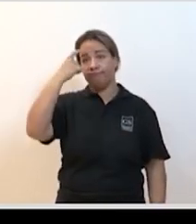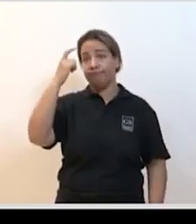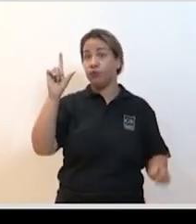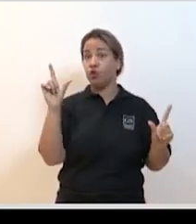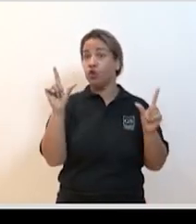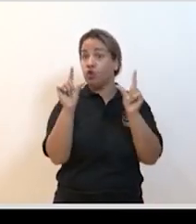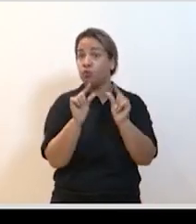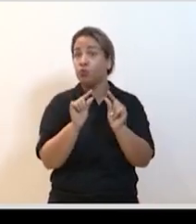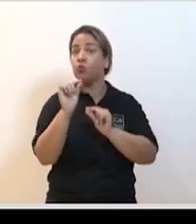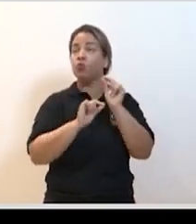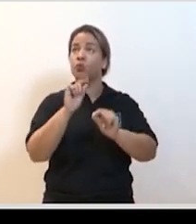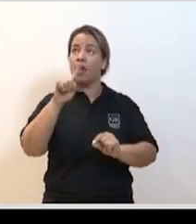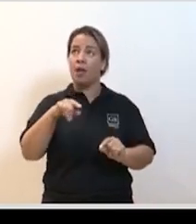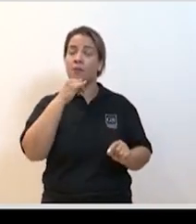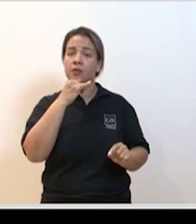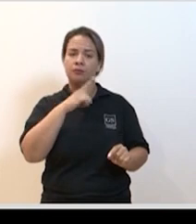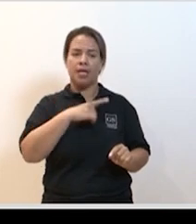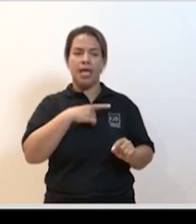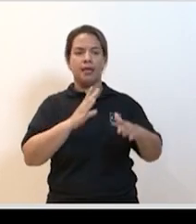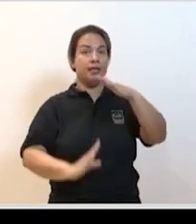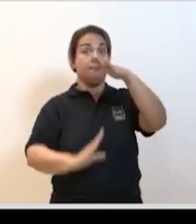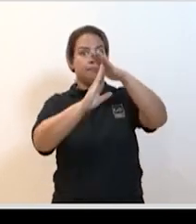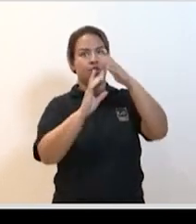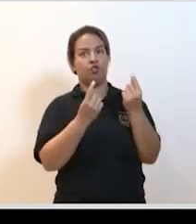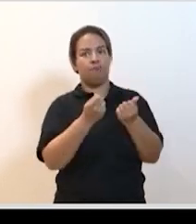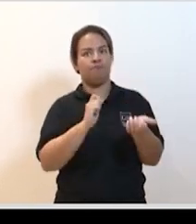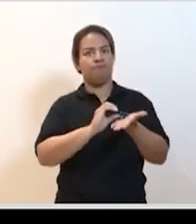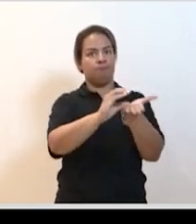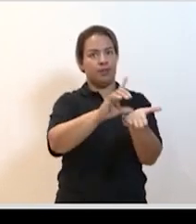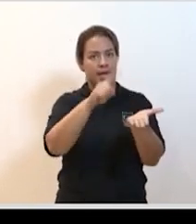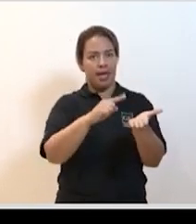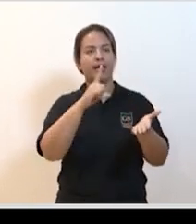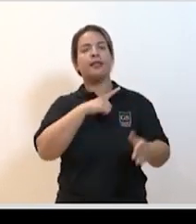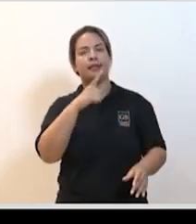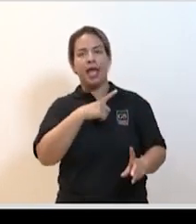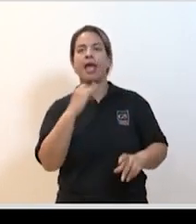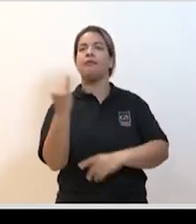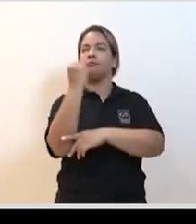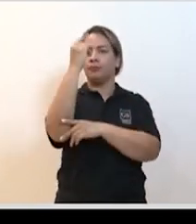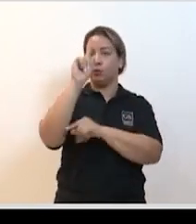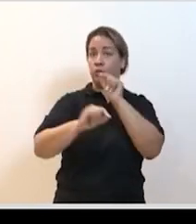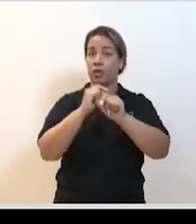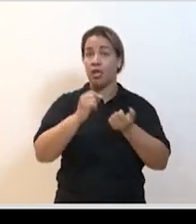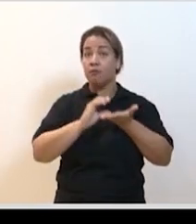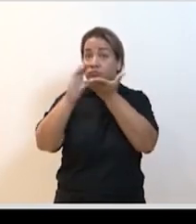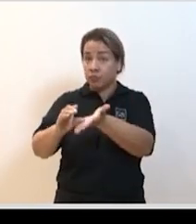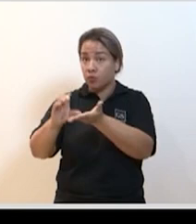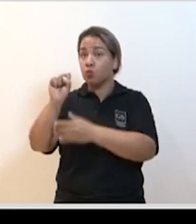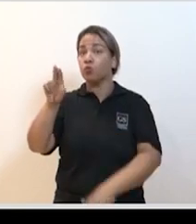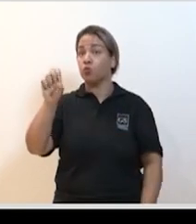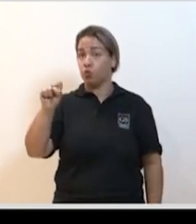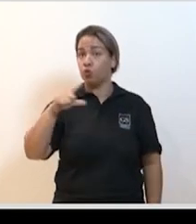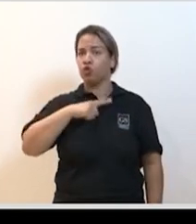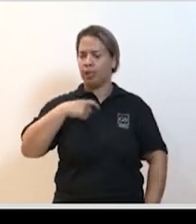diminuiu a questão legal em relação ao teto de gastos então já se criou um marco legal para que a gente possa investir e equipar o SUS de